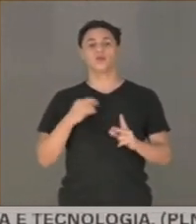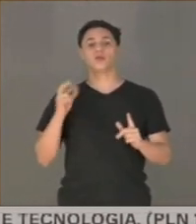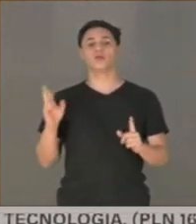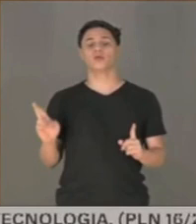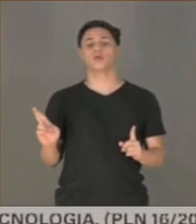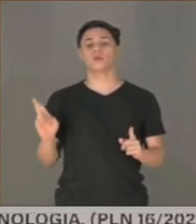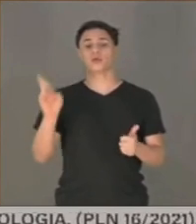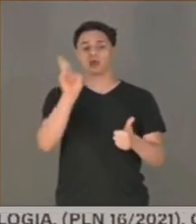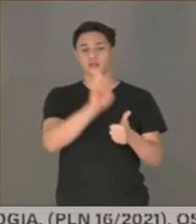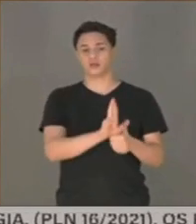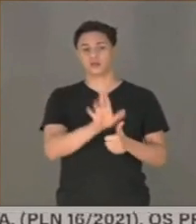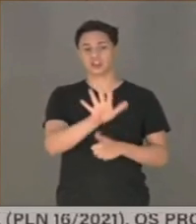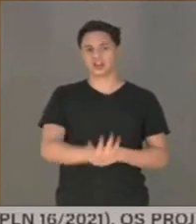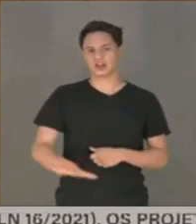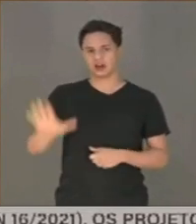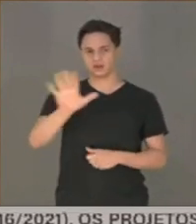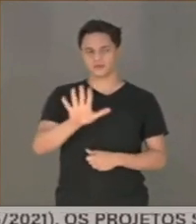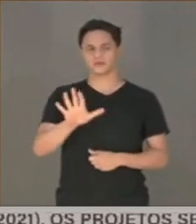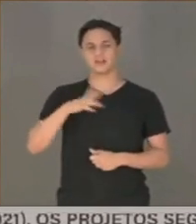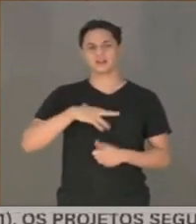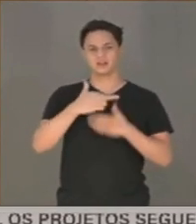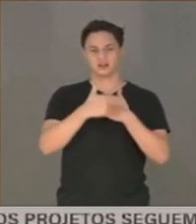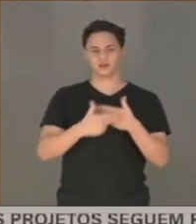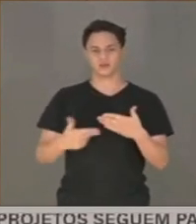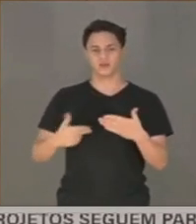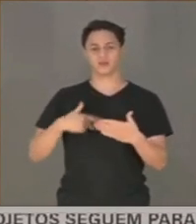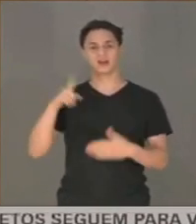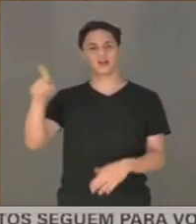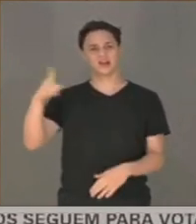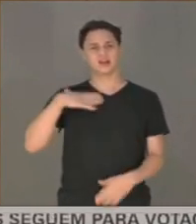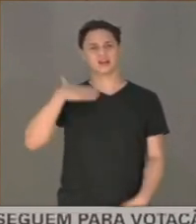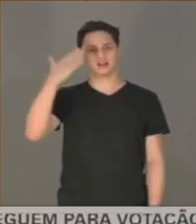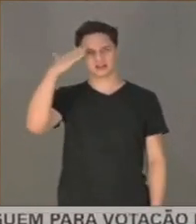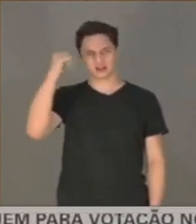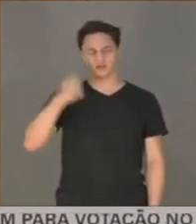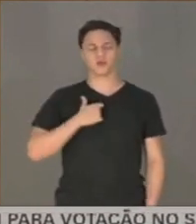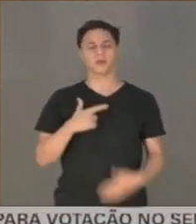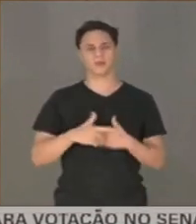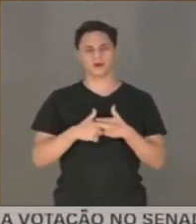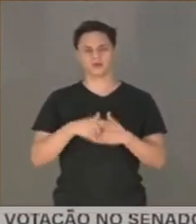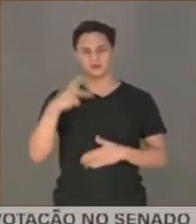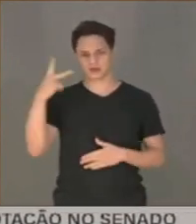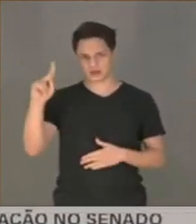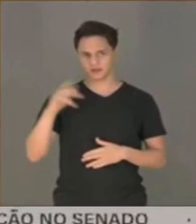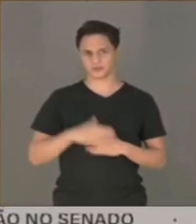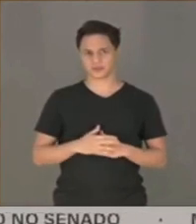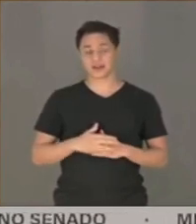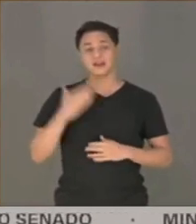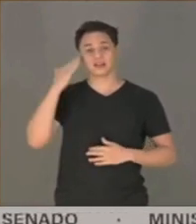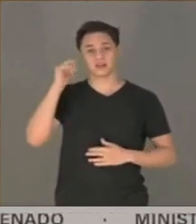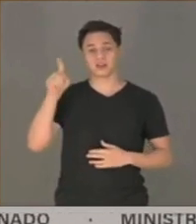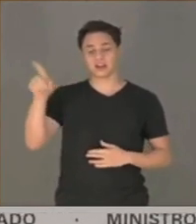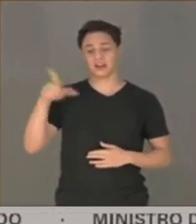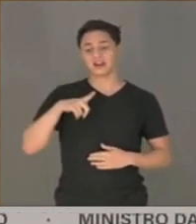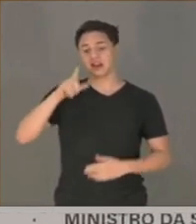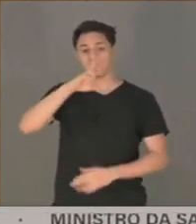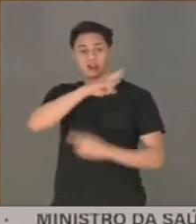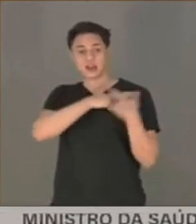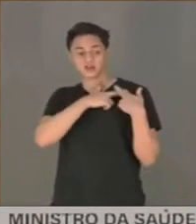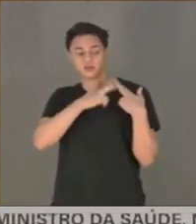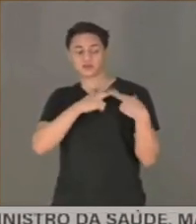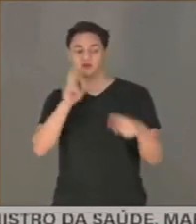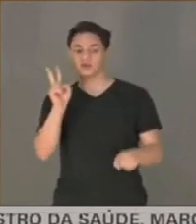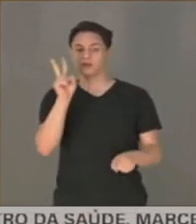tenha como bíblia a Constituição da República Federativa do Brasil. Ele saiba que ele é o guardião da espinha